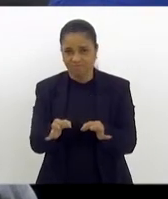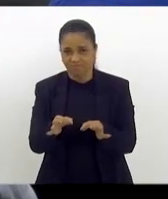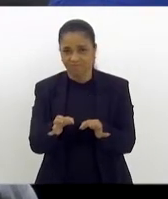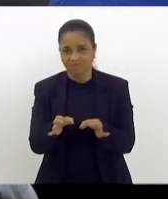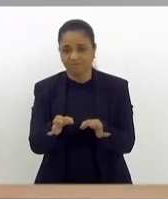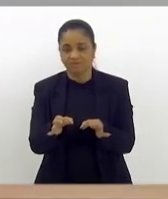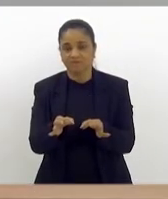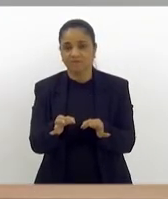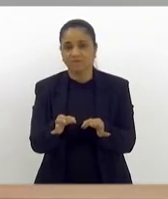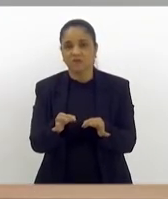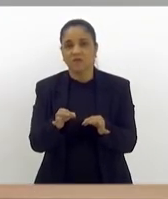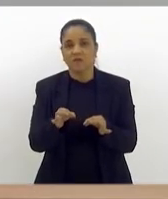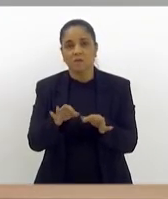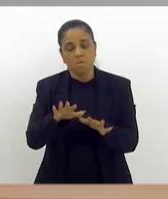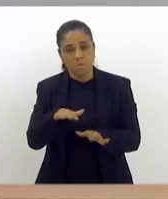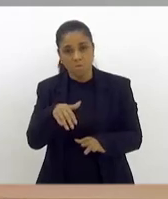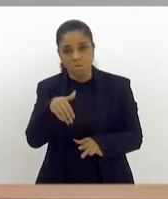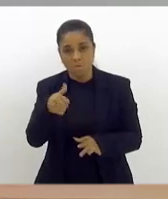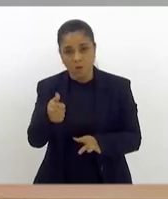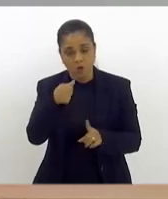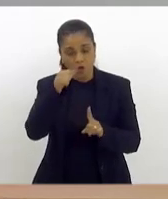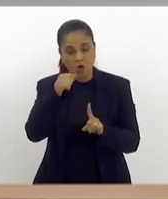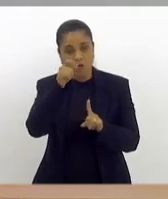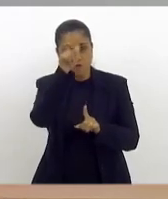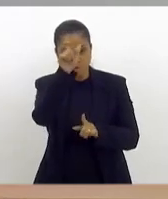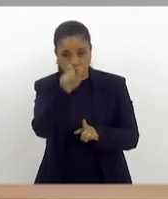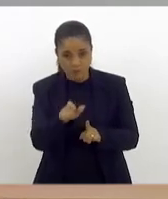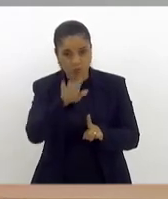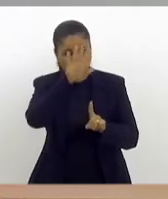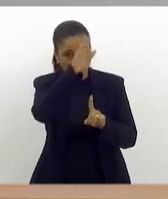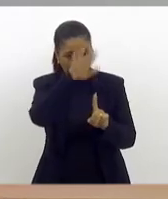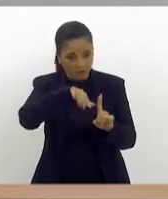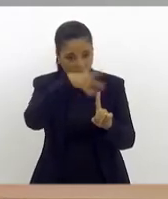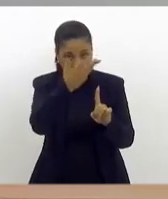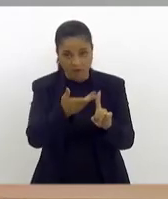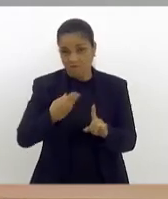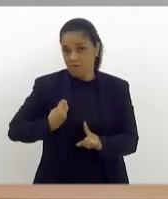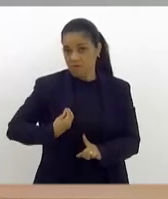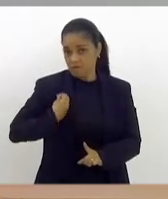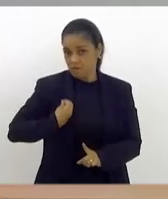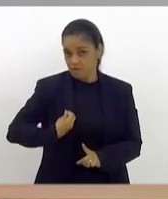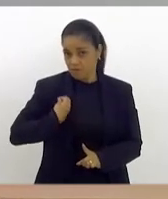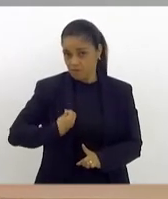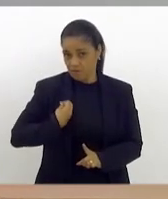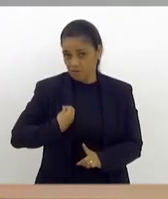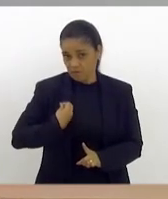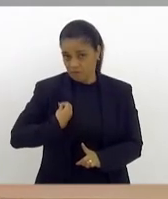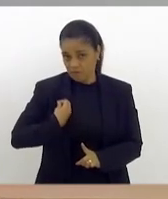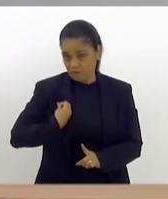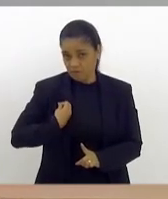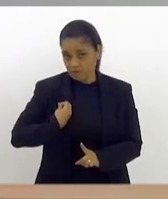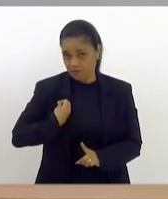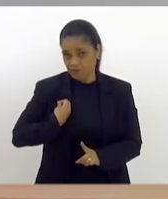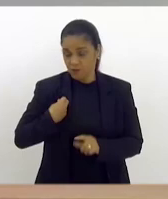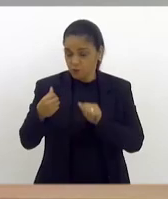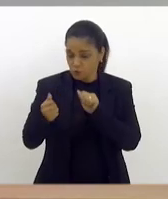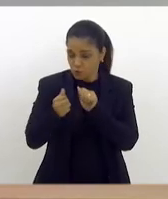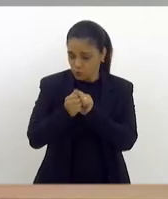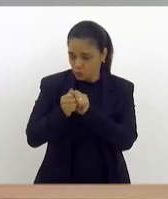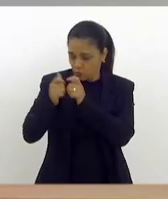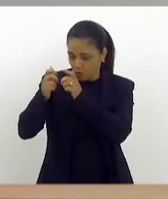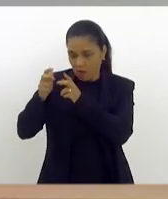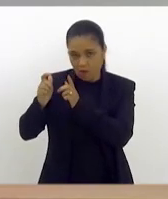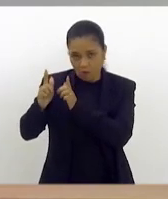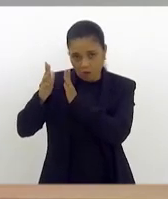é melhor homenagear as pessoas em vida enquanto estão conosco ao nosso lado do que